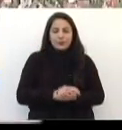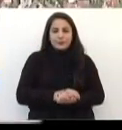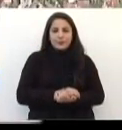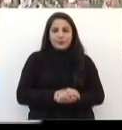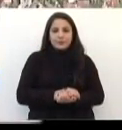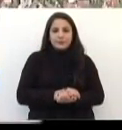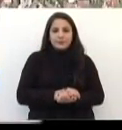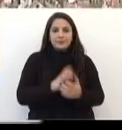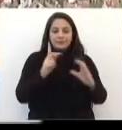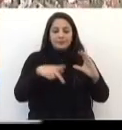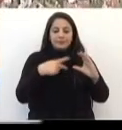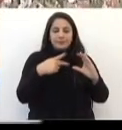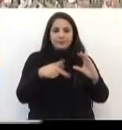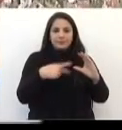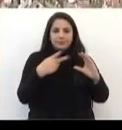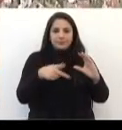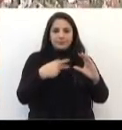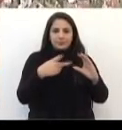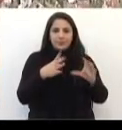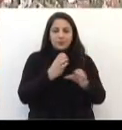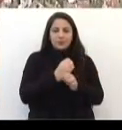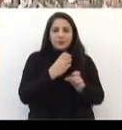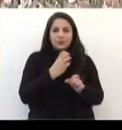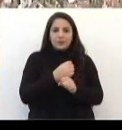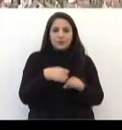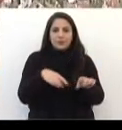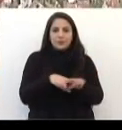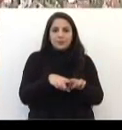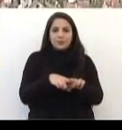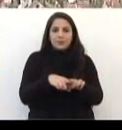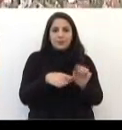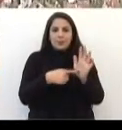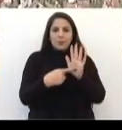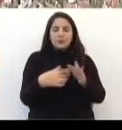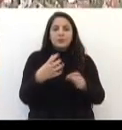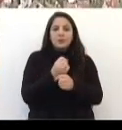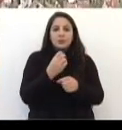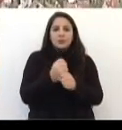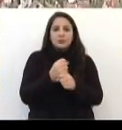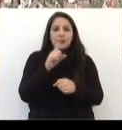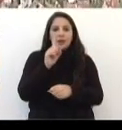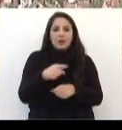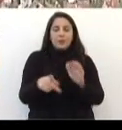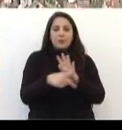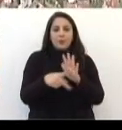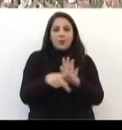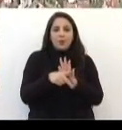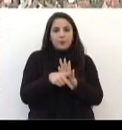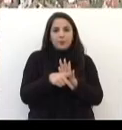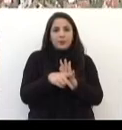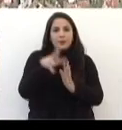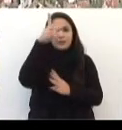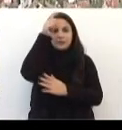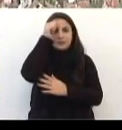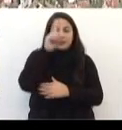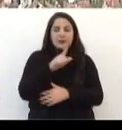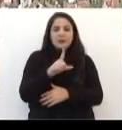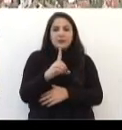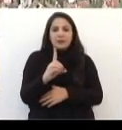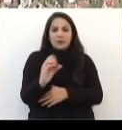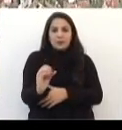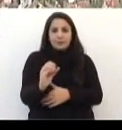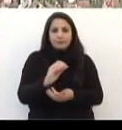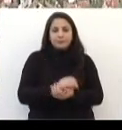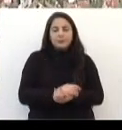Municipal, a Comissão de Orçamento e Tomada de Contas é quem tem o mérito de avaliar o conteúdo da Lei de Diretrizes Orçamentárias.